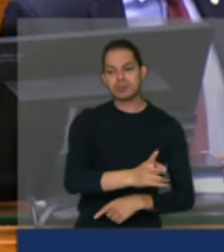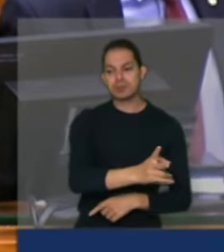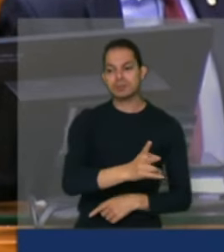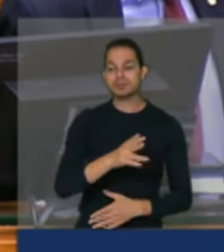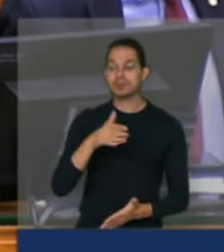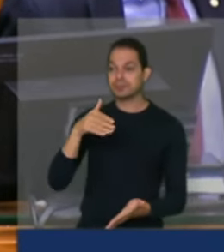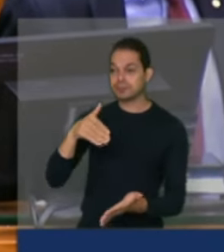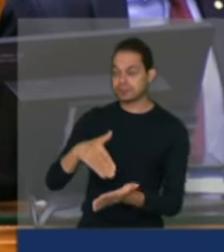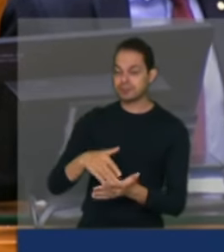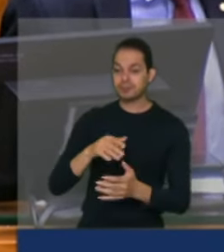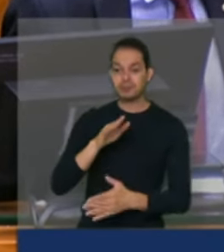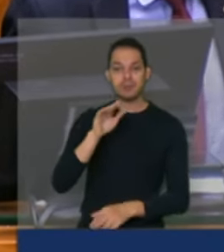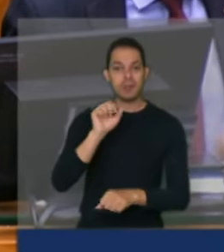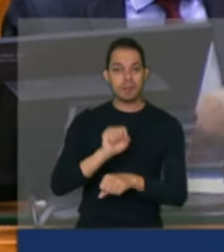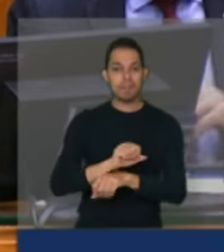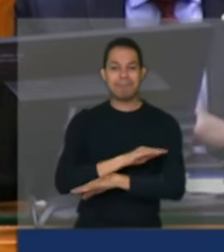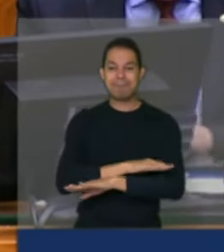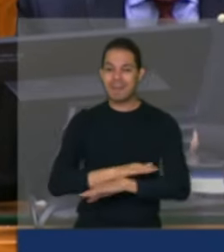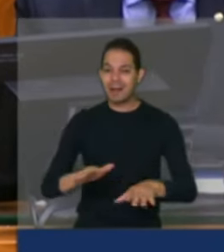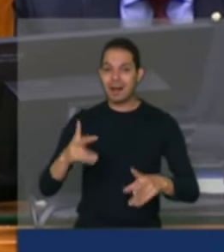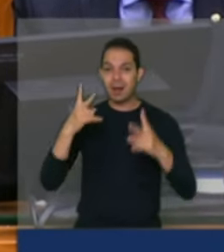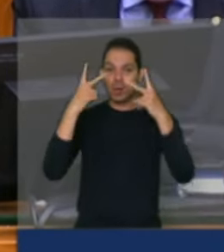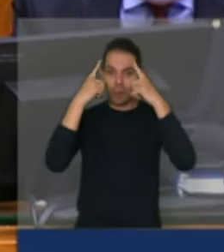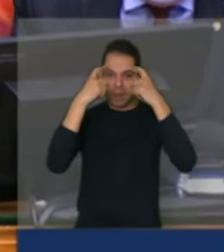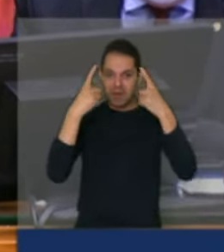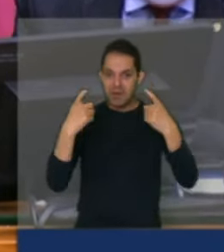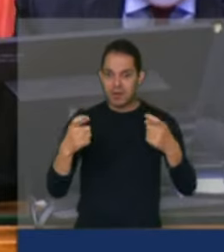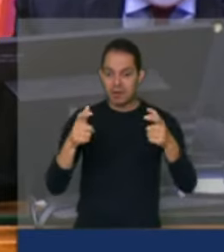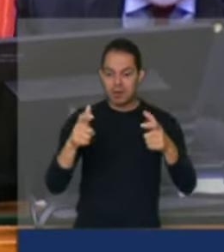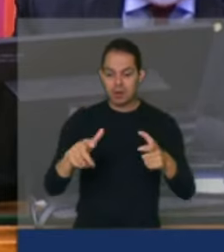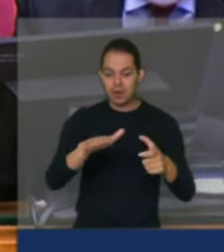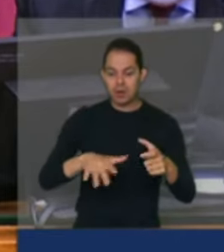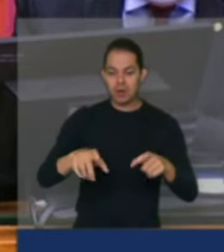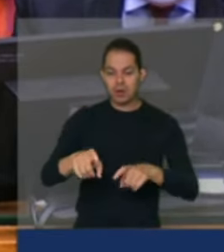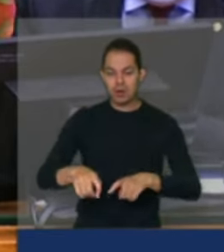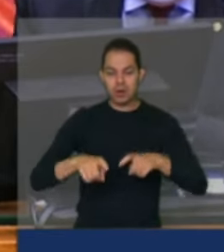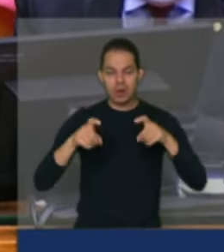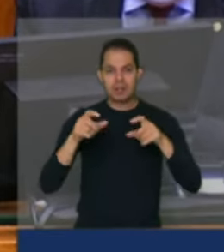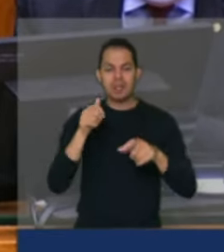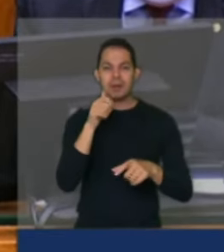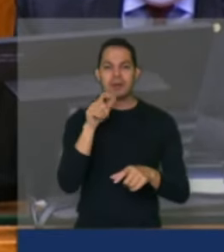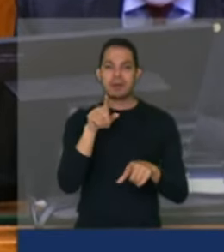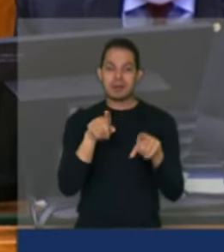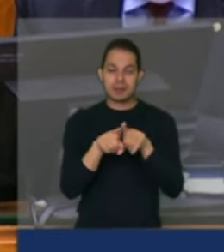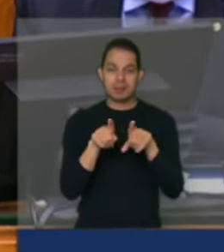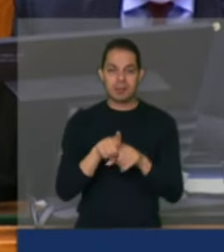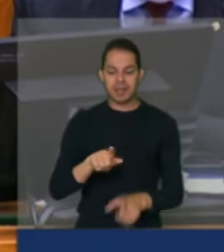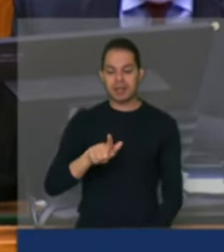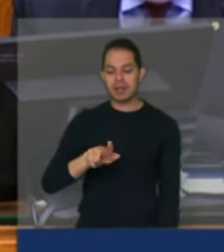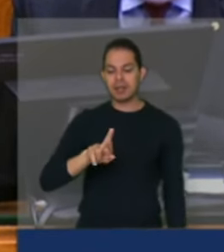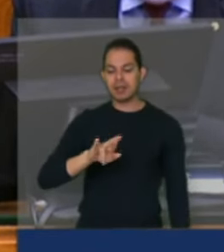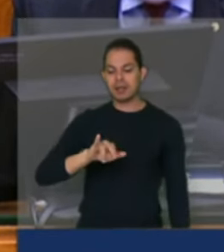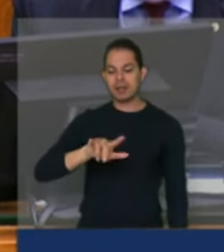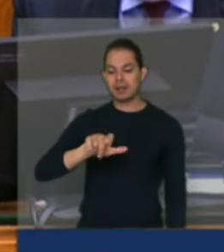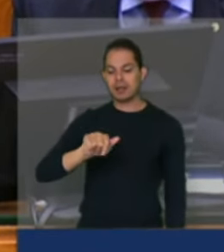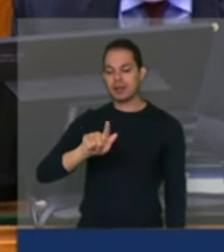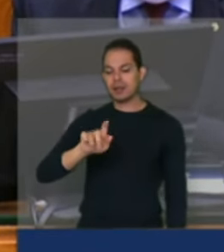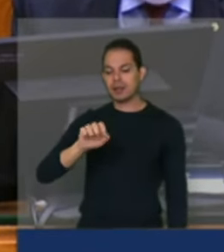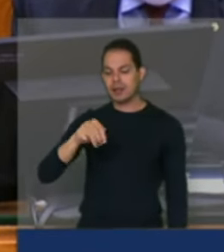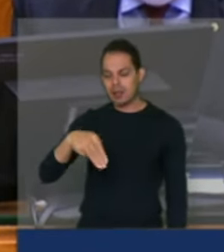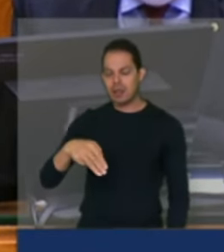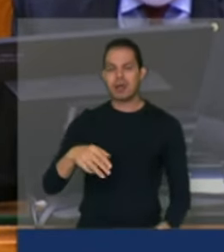dá um baixa na violência no campo glileiros latifundiares empresas